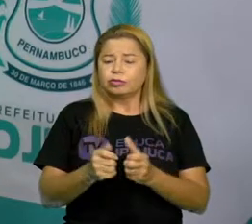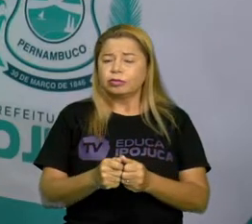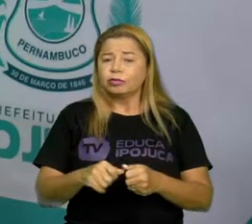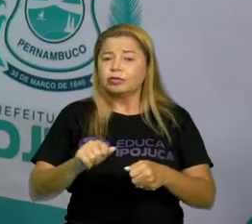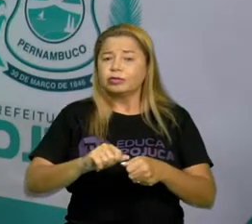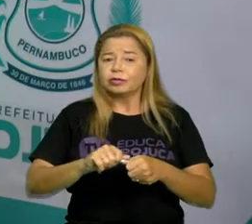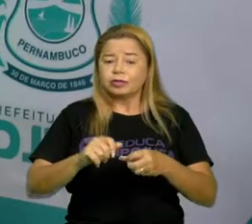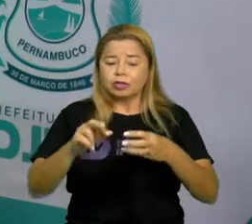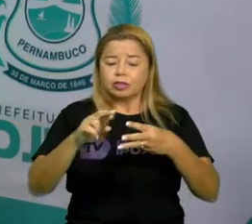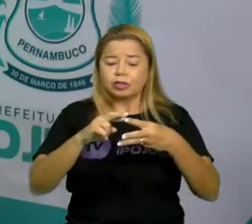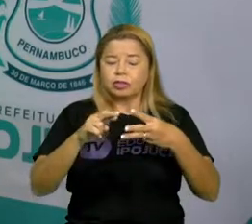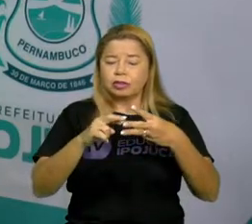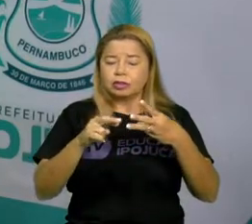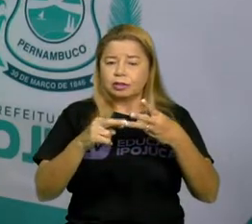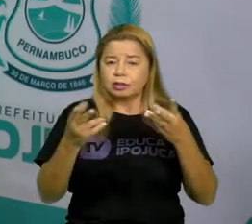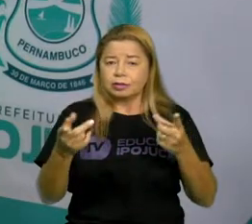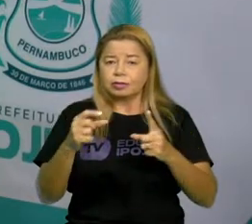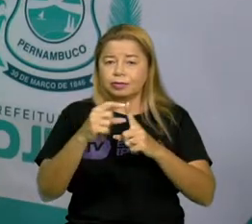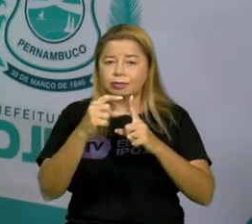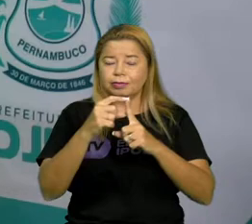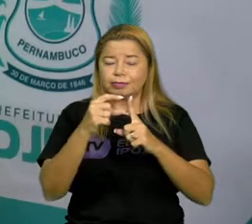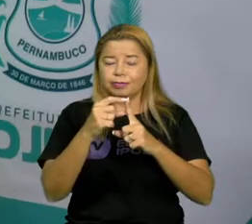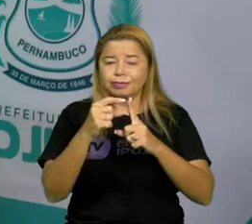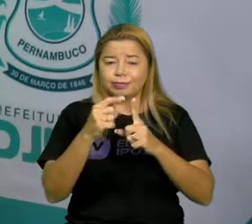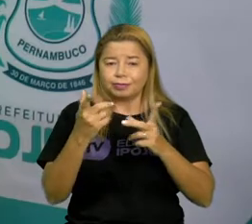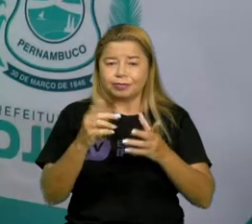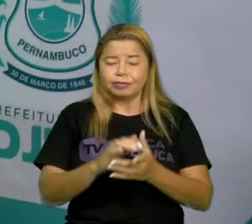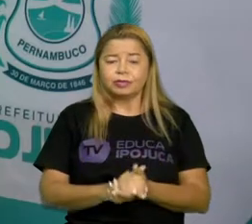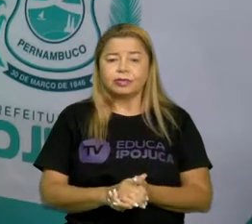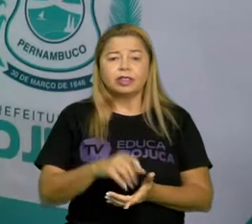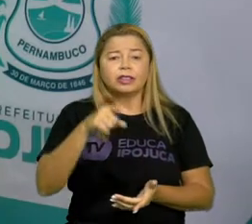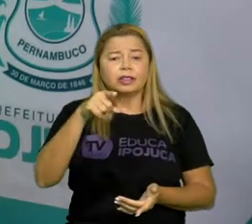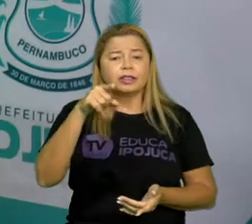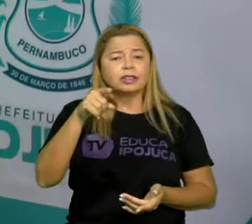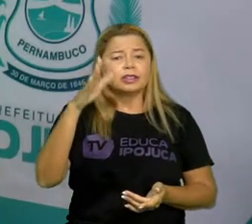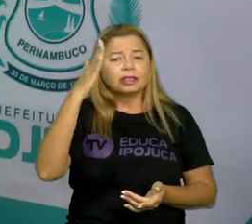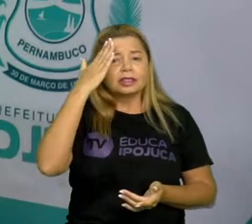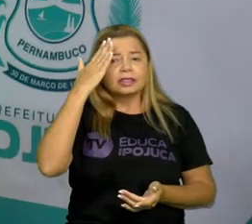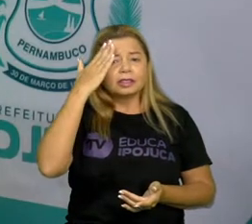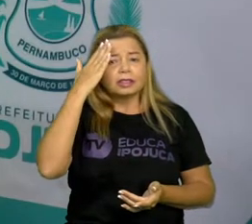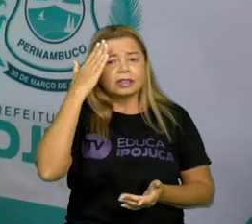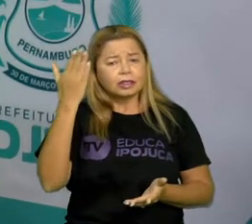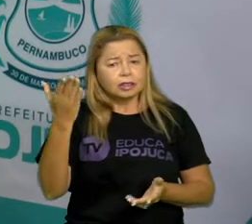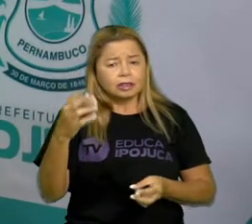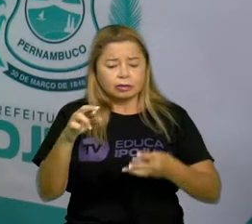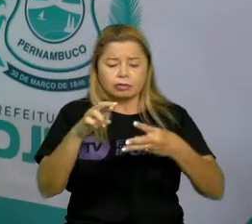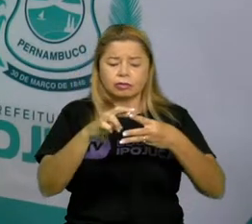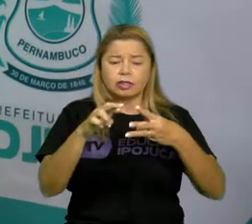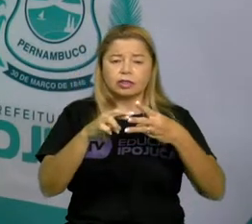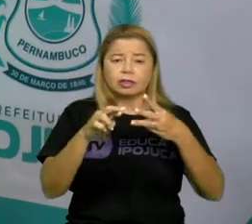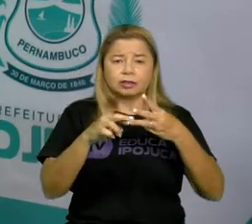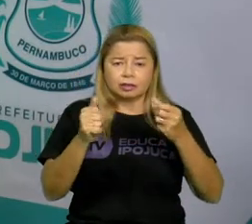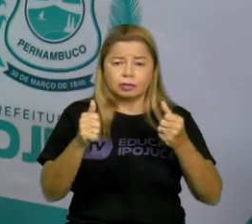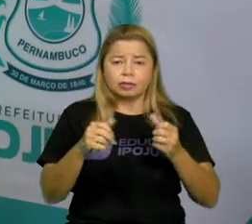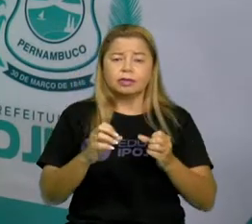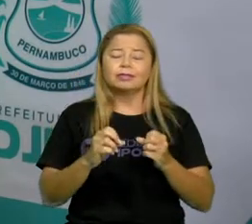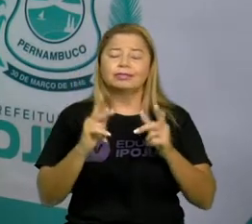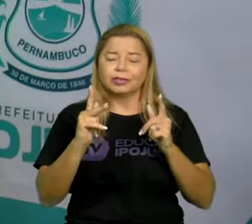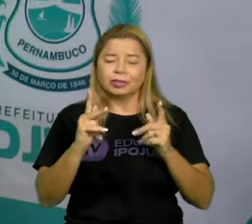a outra, tá certo? Então, compreendeu aí a questão das rimas? É isso.